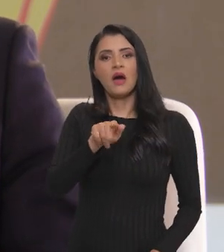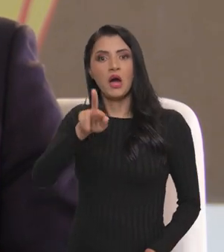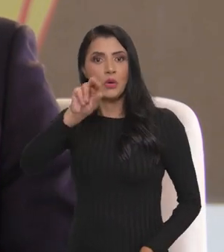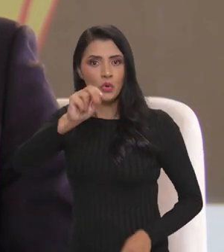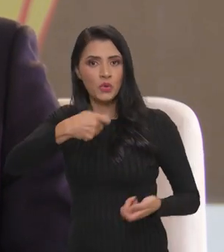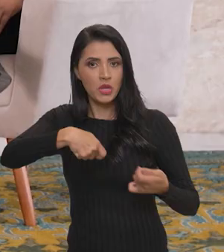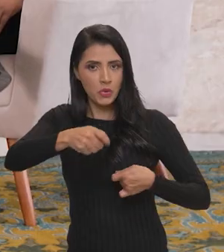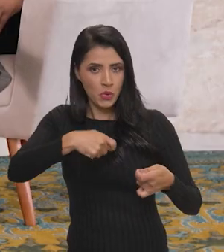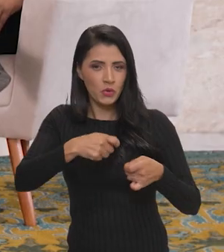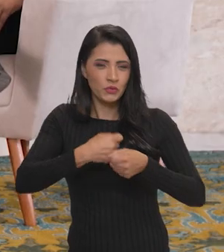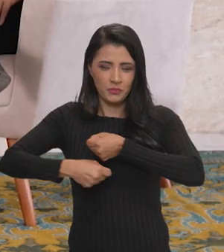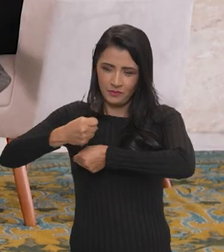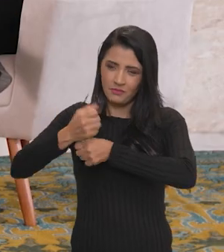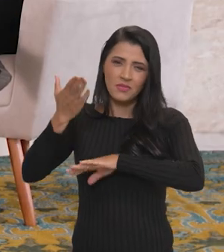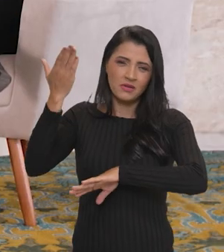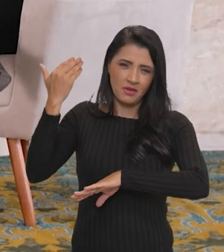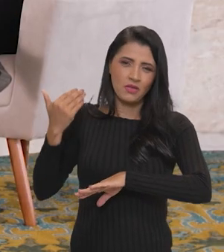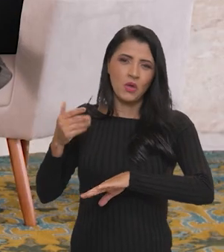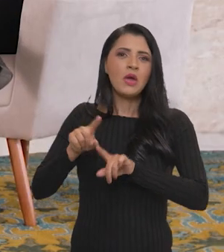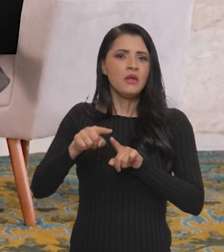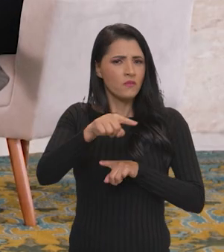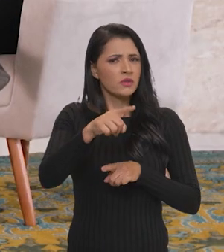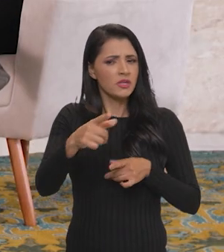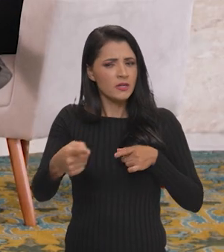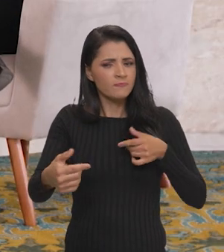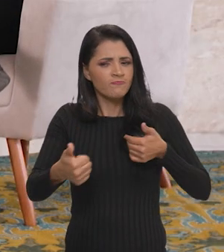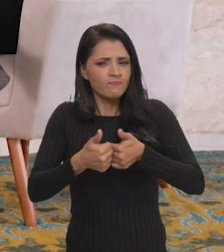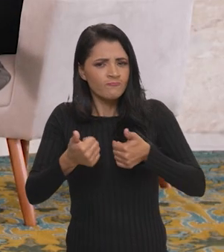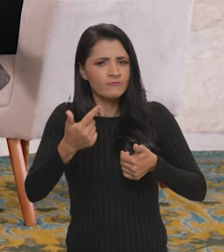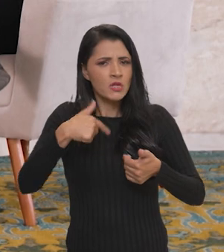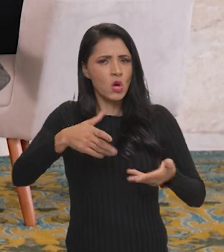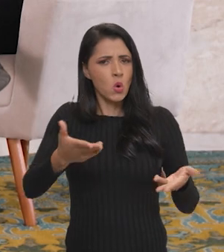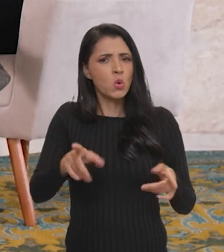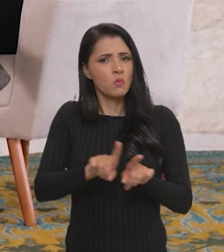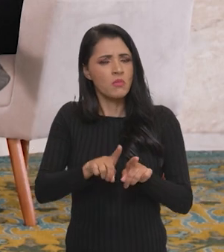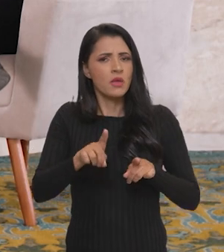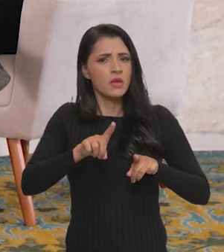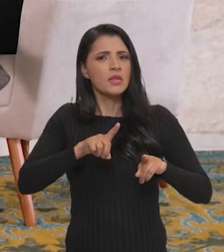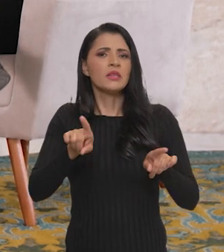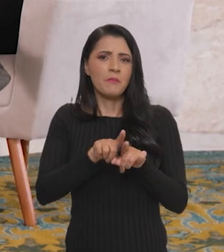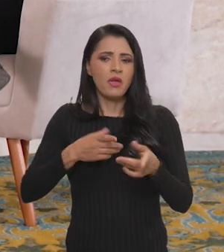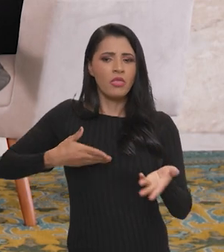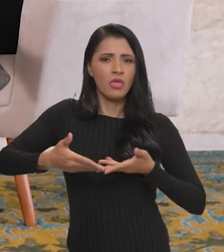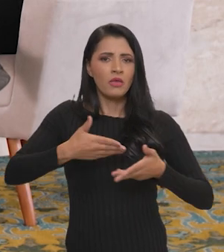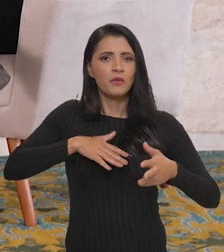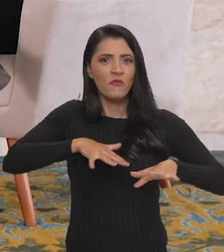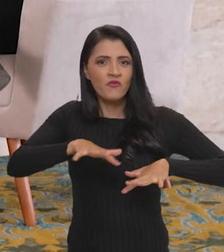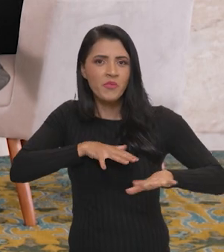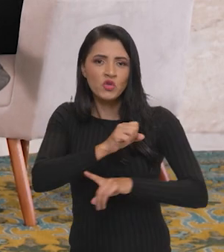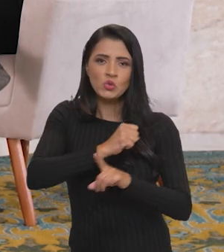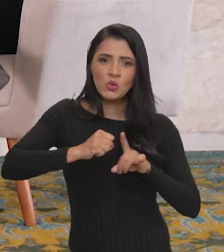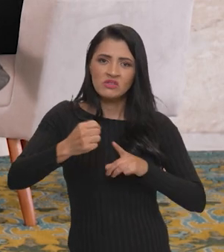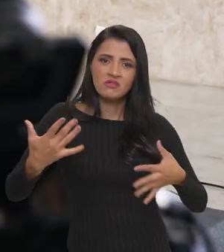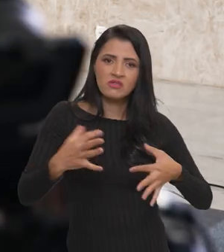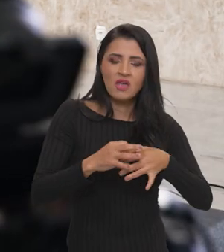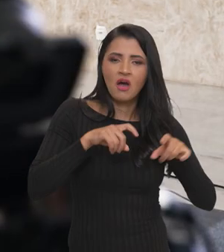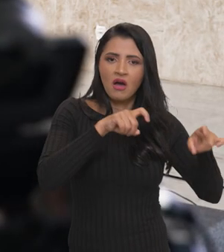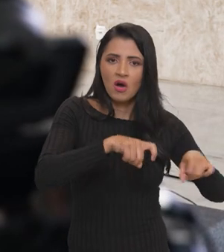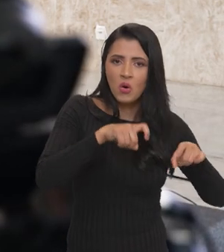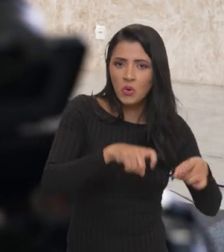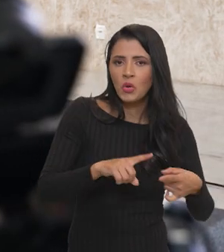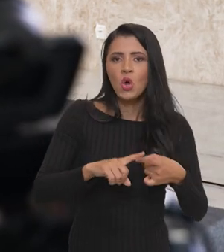nos anos anteriores e vocês se aproximaram muito também e têm como interlocutores movimentos sociais ligados ao campo,